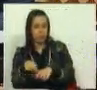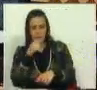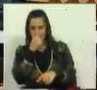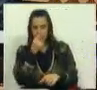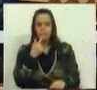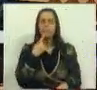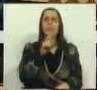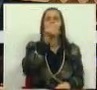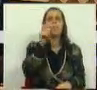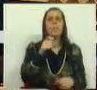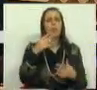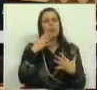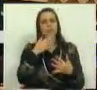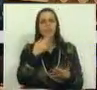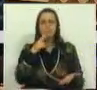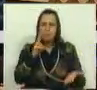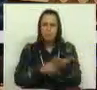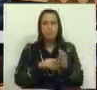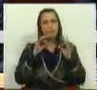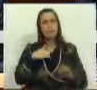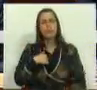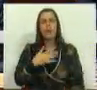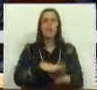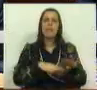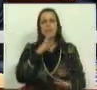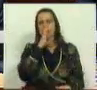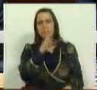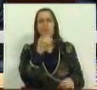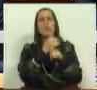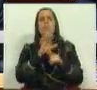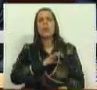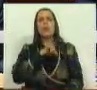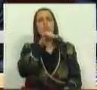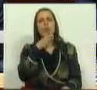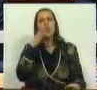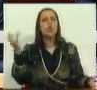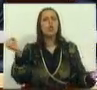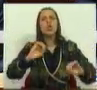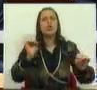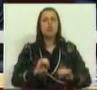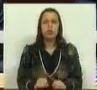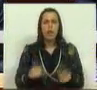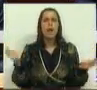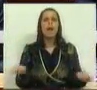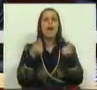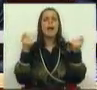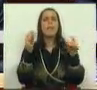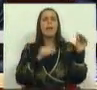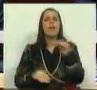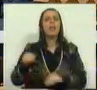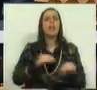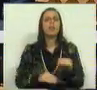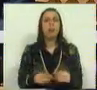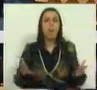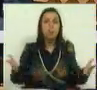E a pergunta muito sincera que eu lhe quero fazer, Sr. Primeiro-Ministro, foi porque é que o Sr. não disse isso durante a campanha eleitoral?